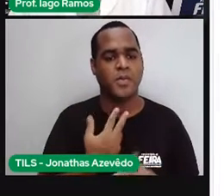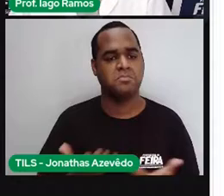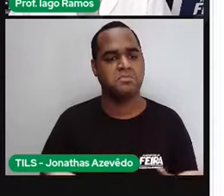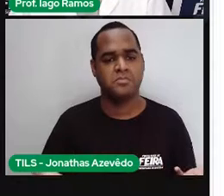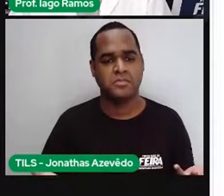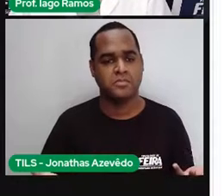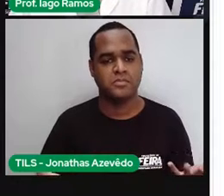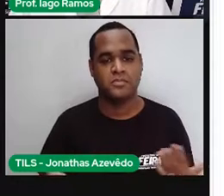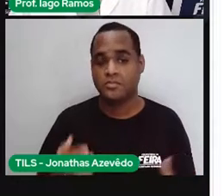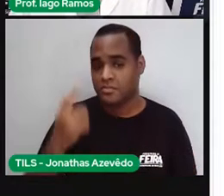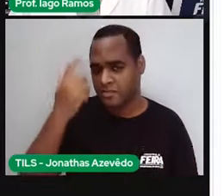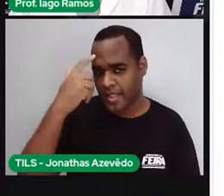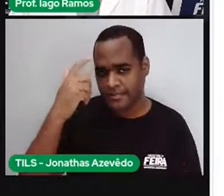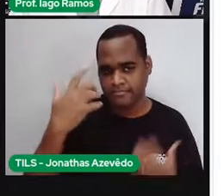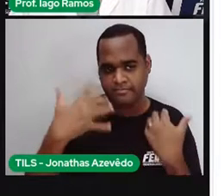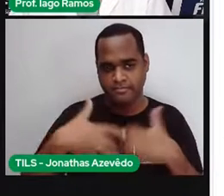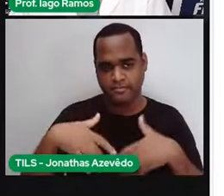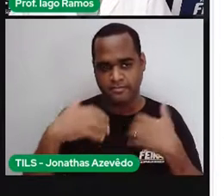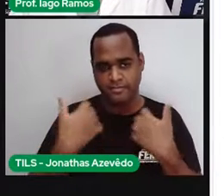Pensa comigo ali, ó.